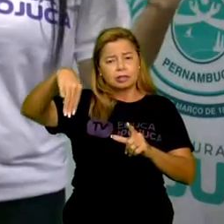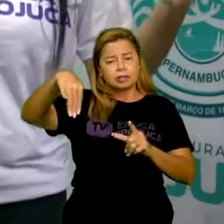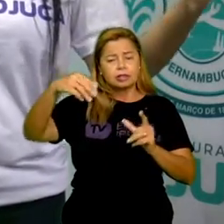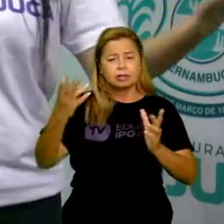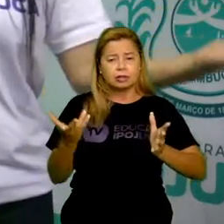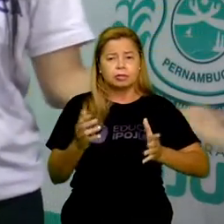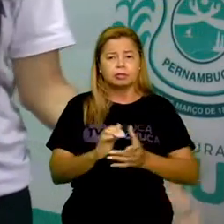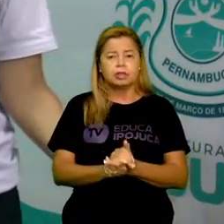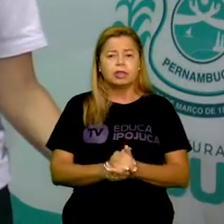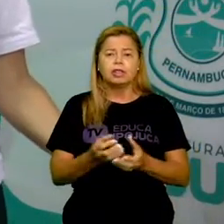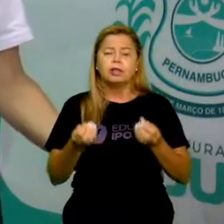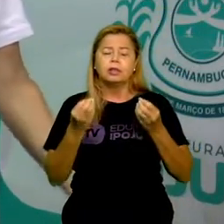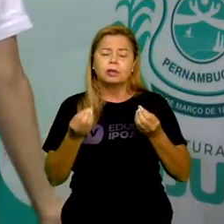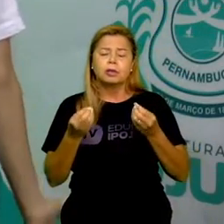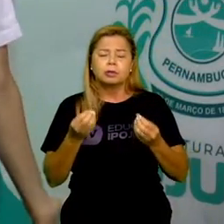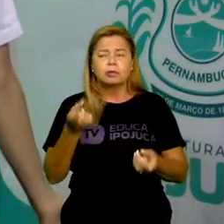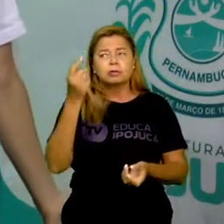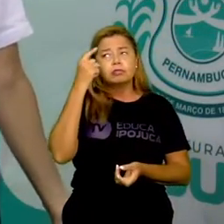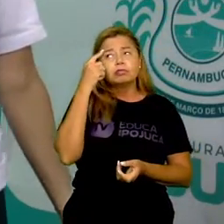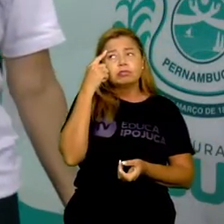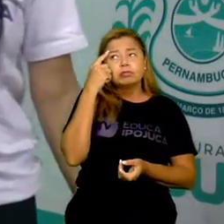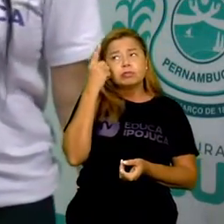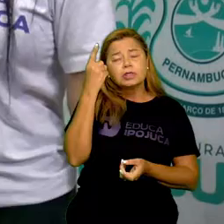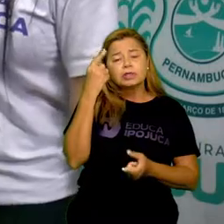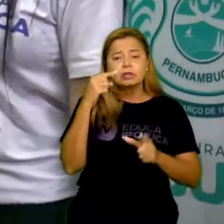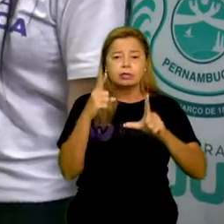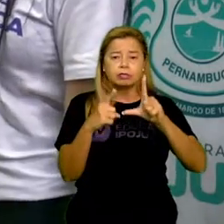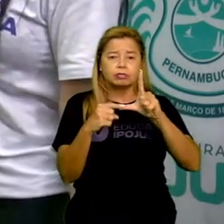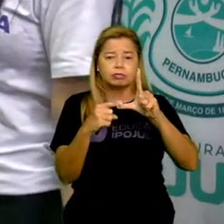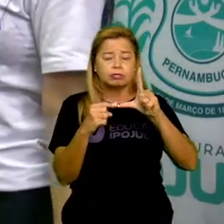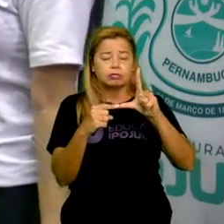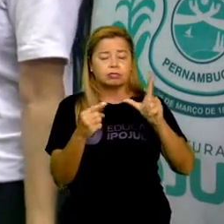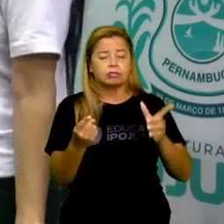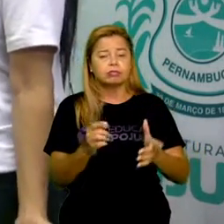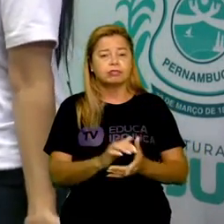como seriam essas letras. Bem interessante, não é mesmo?